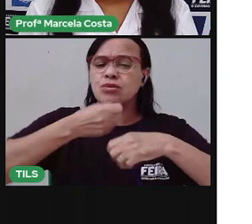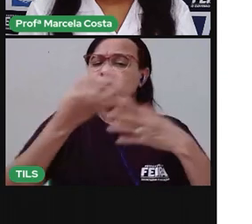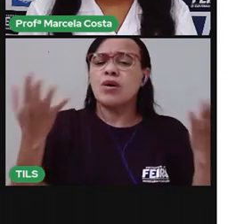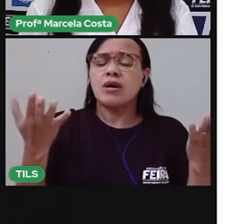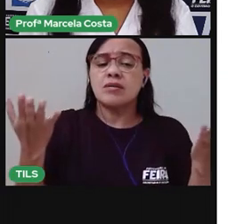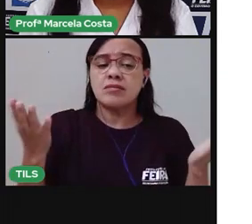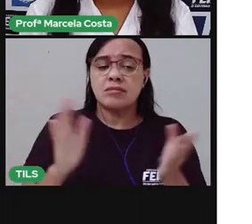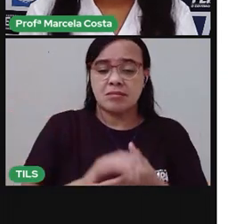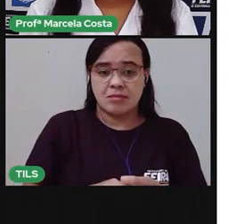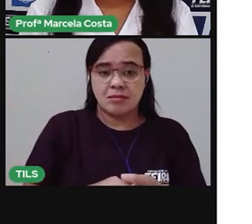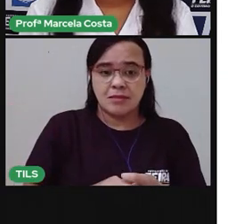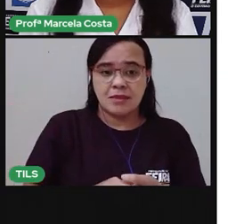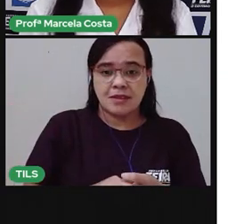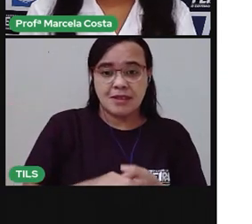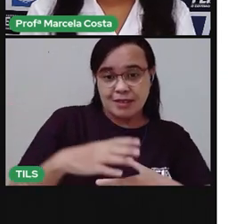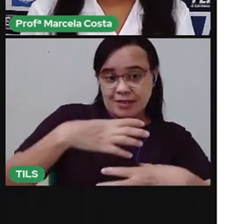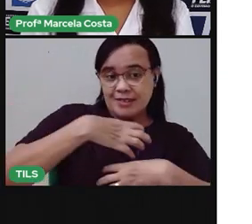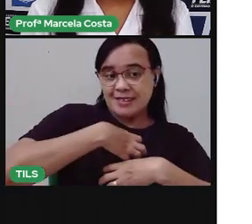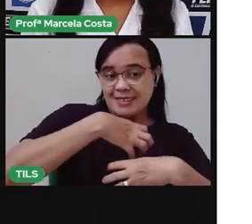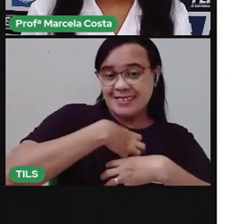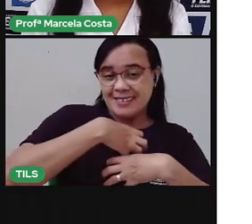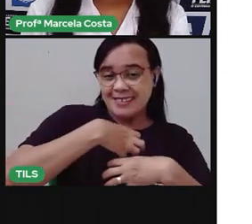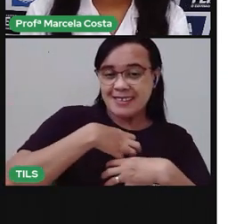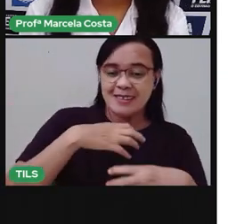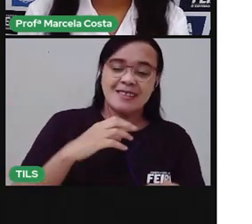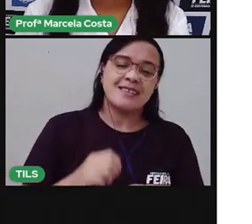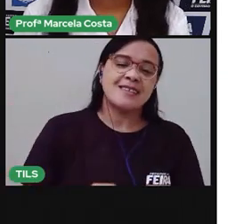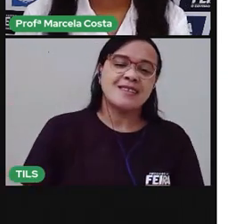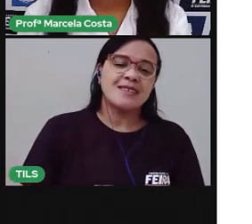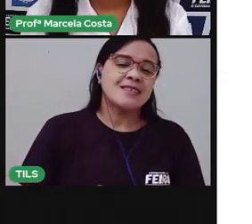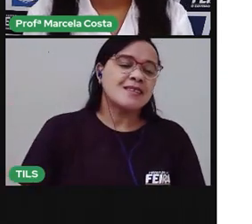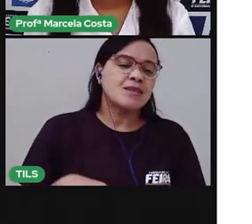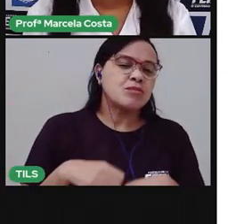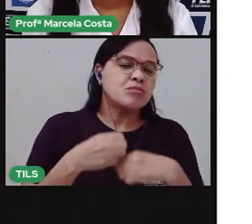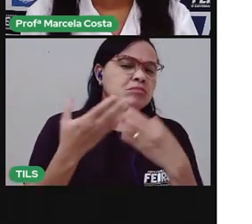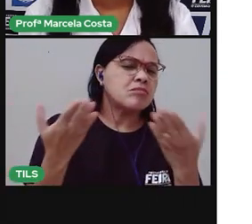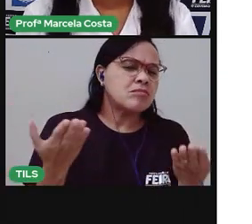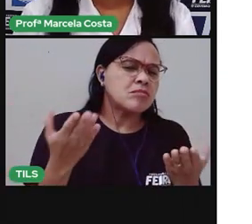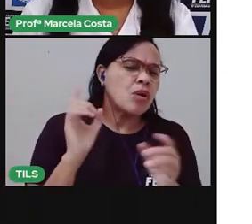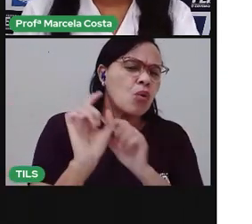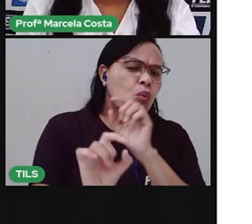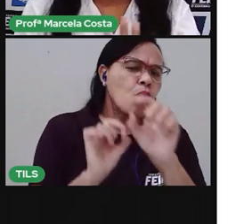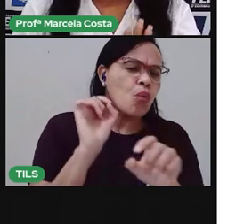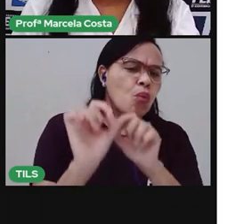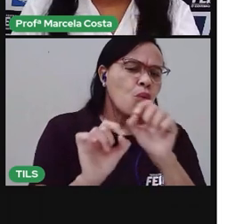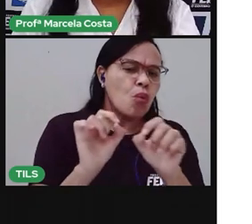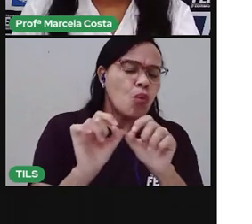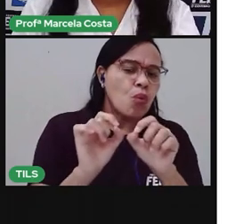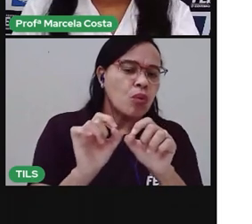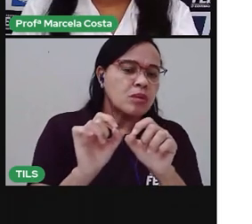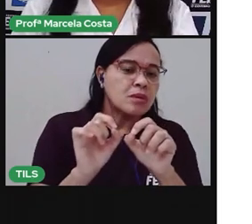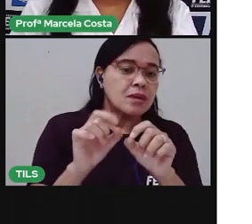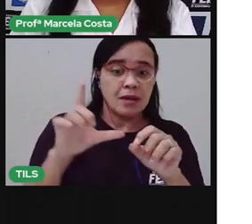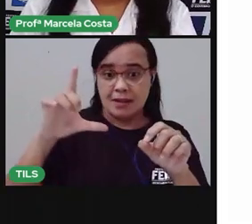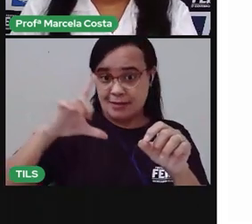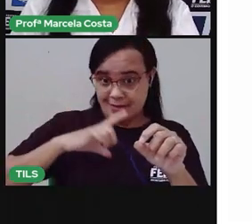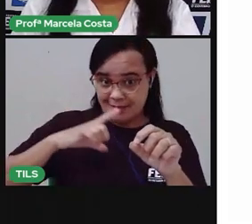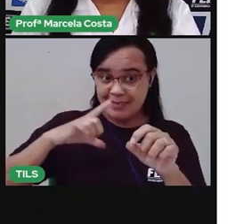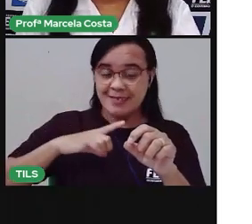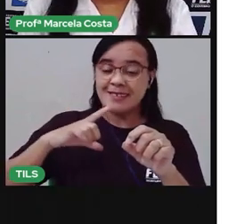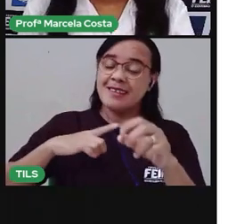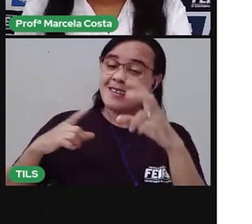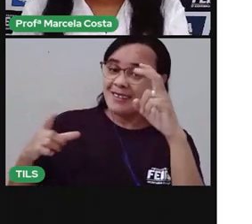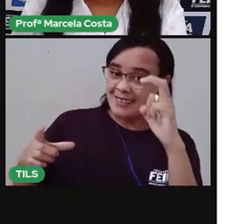Os sentidos do corpo humano, eles são cinco, tá?